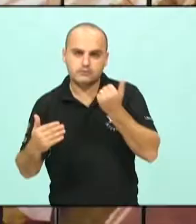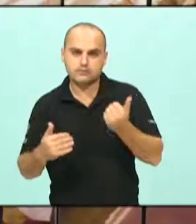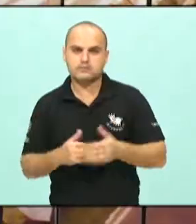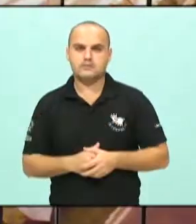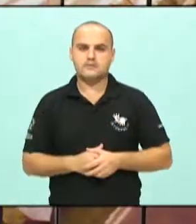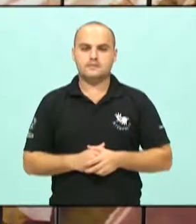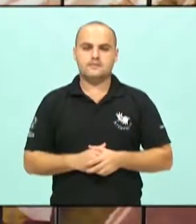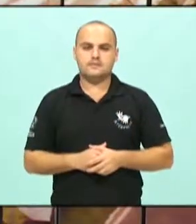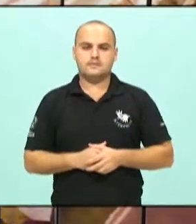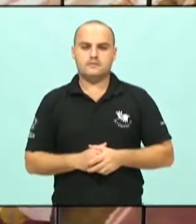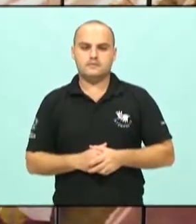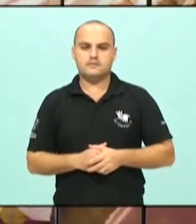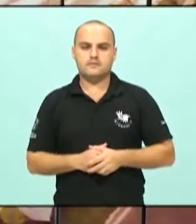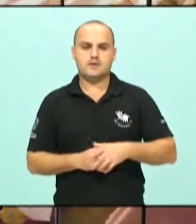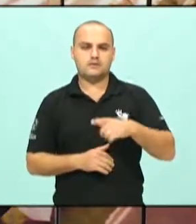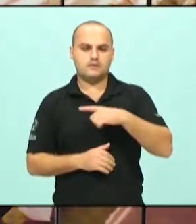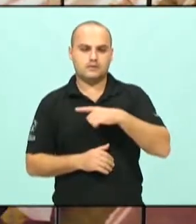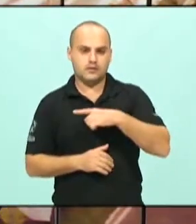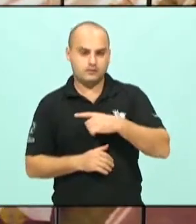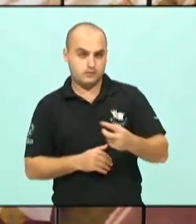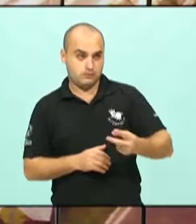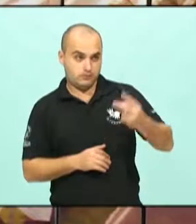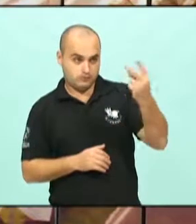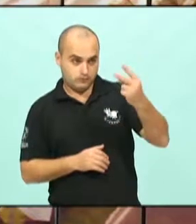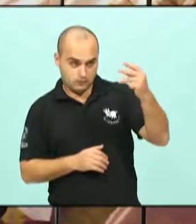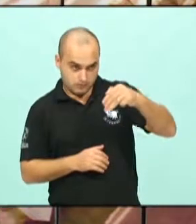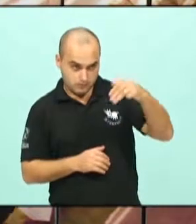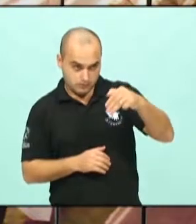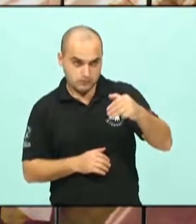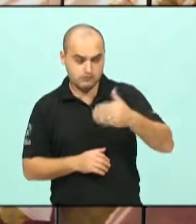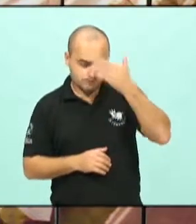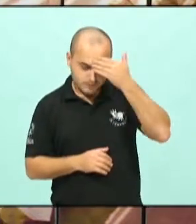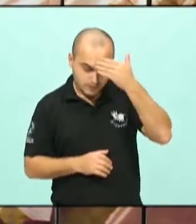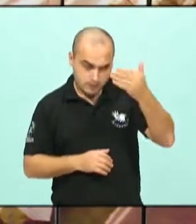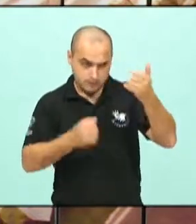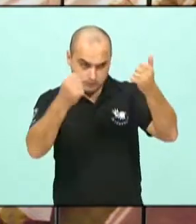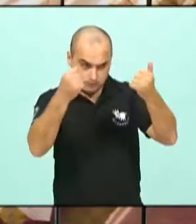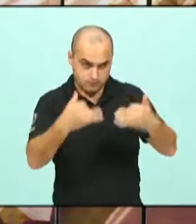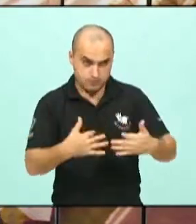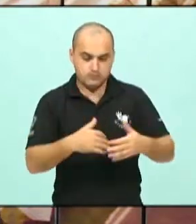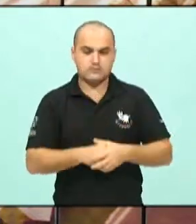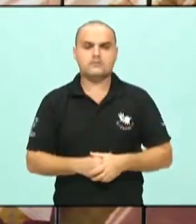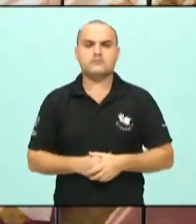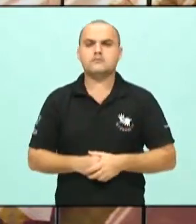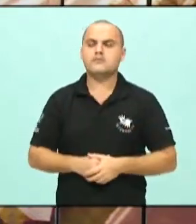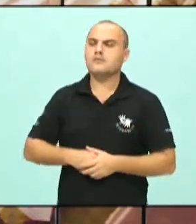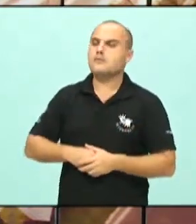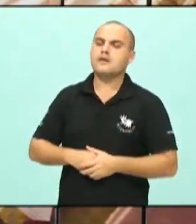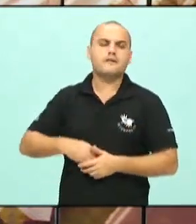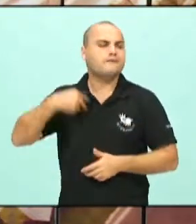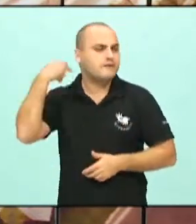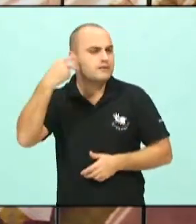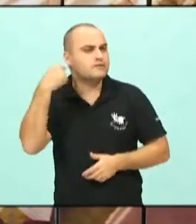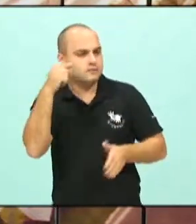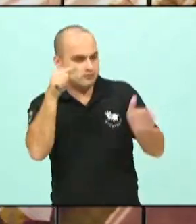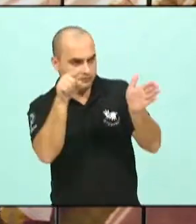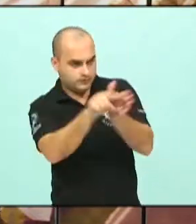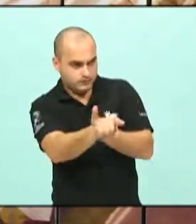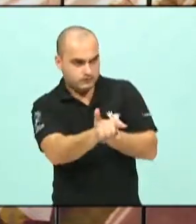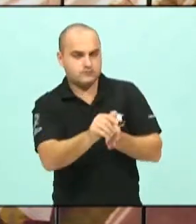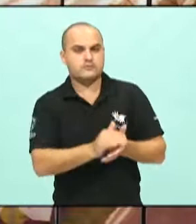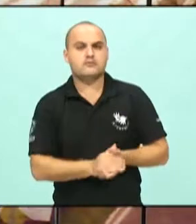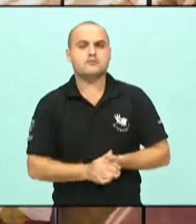dois minutos nesse bloco ainda, obrigado pela sua explanação. Vereador, uma pergunta que foi motivo inclusive de